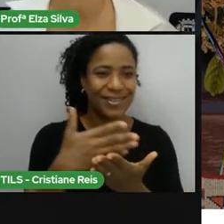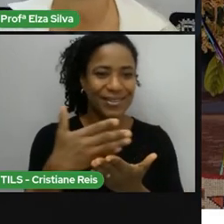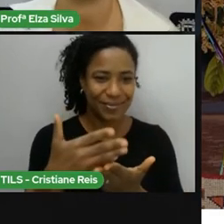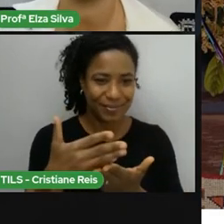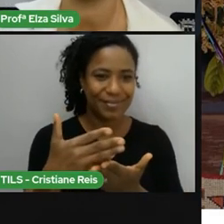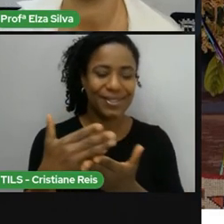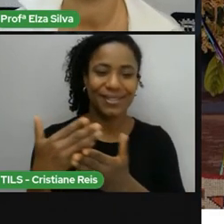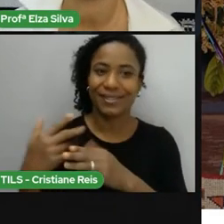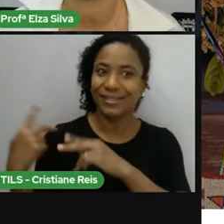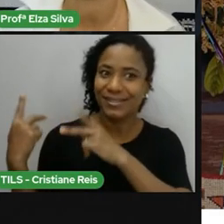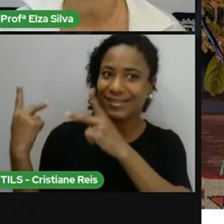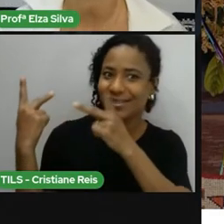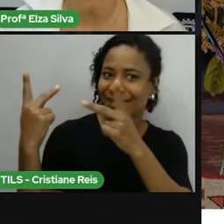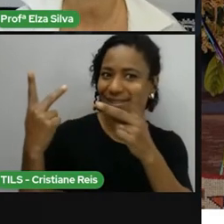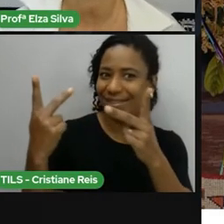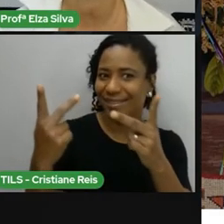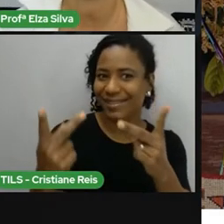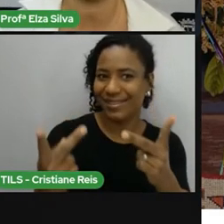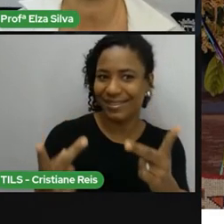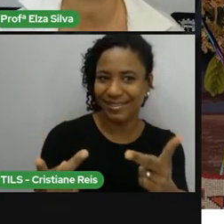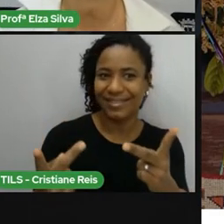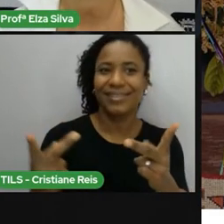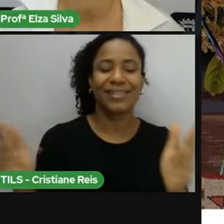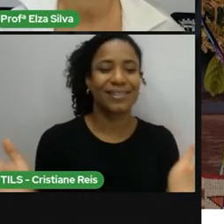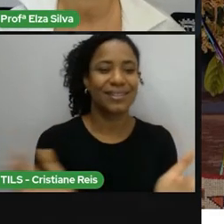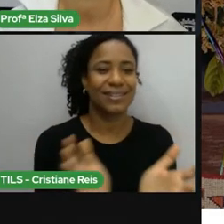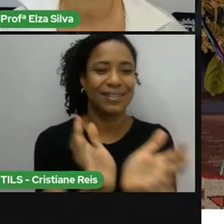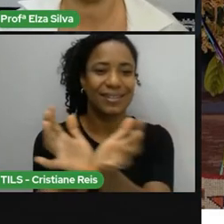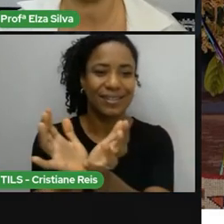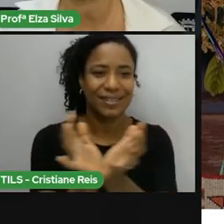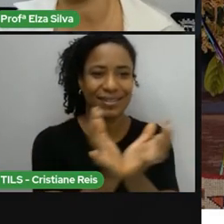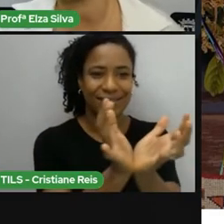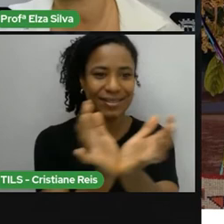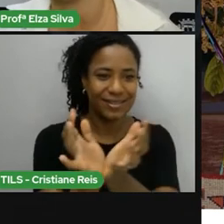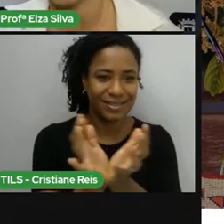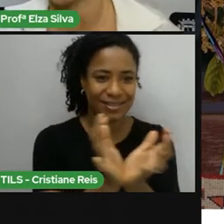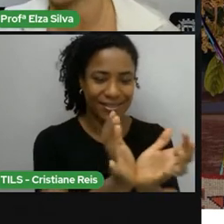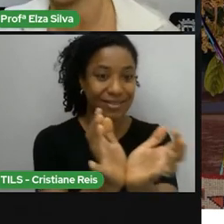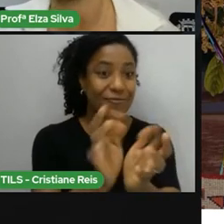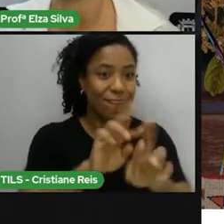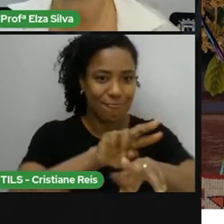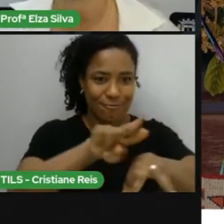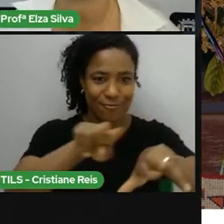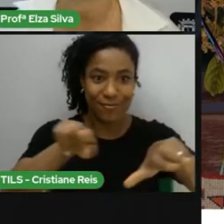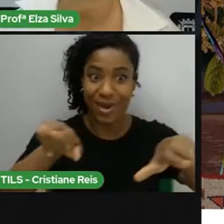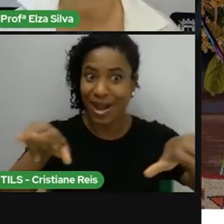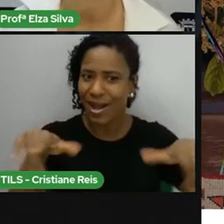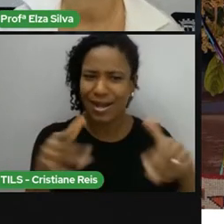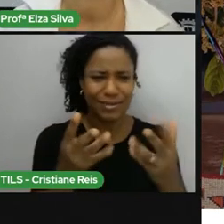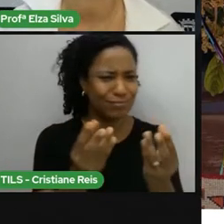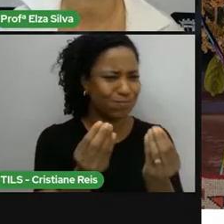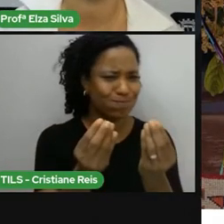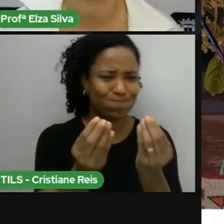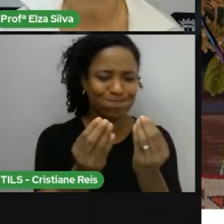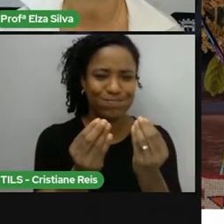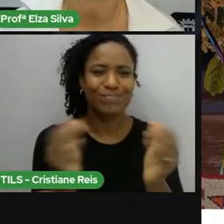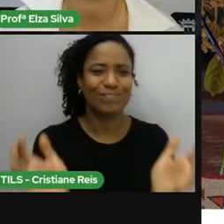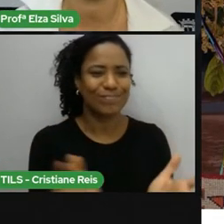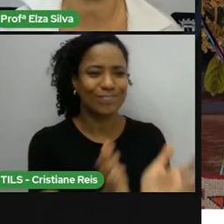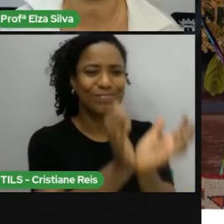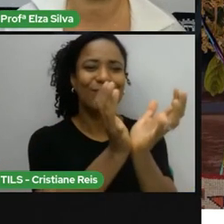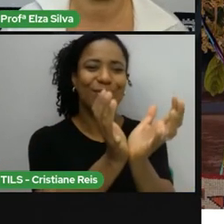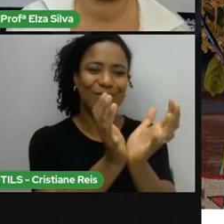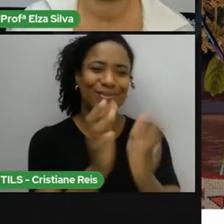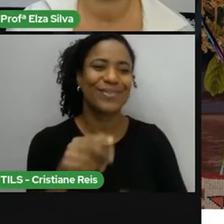aventura Pela comunidade Ou pelas comunidades Porque são muitas Do povo